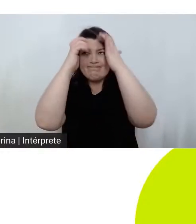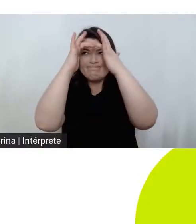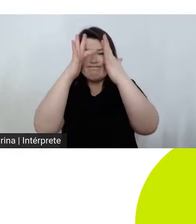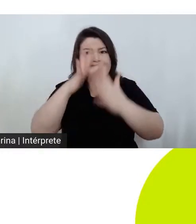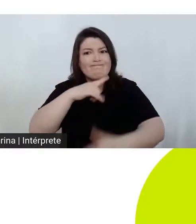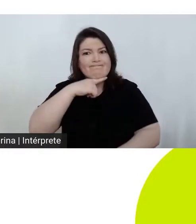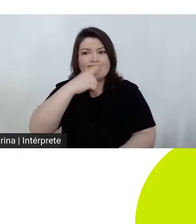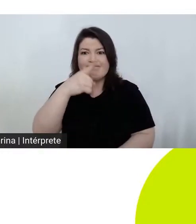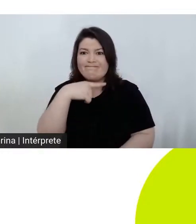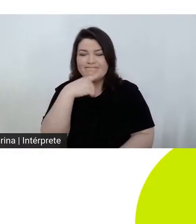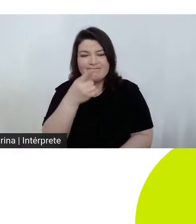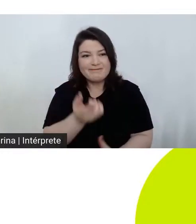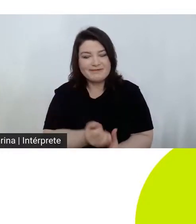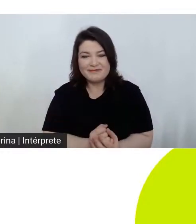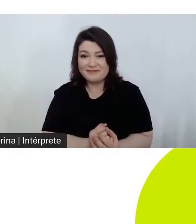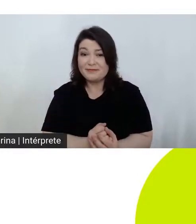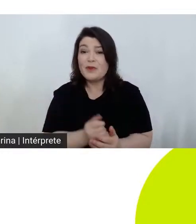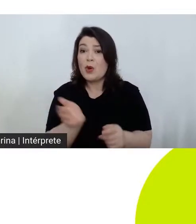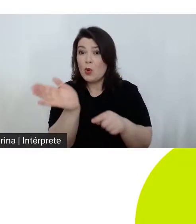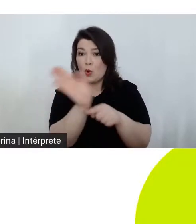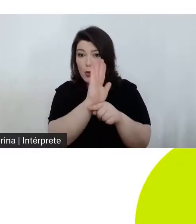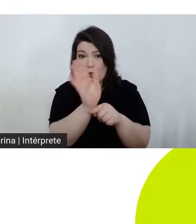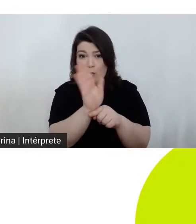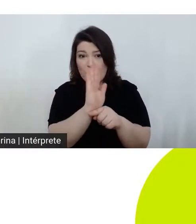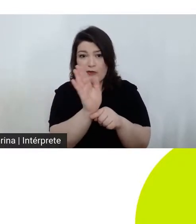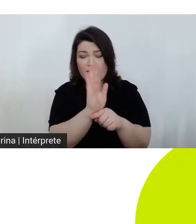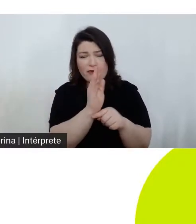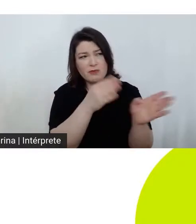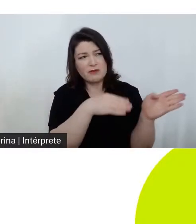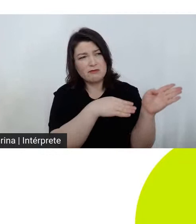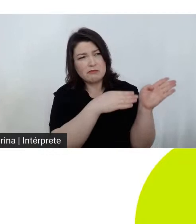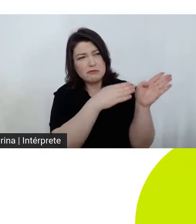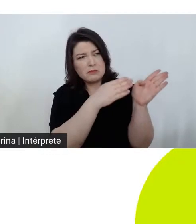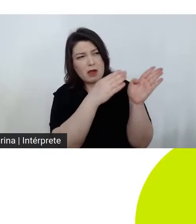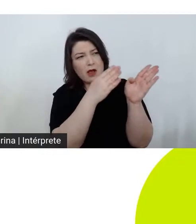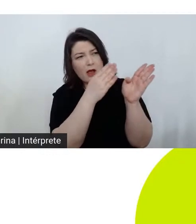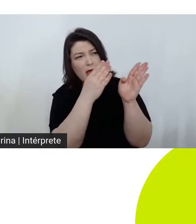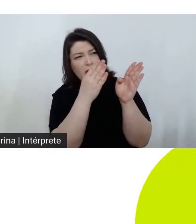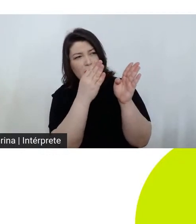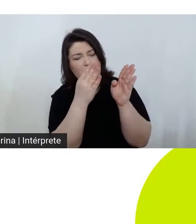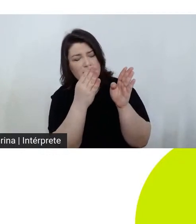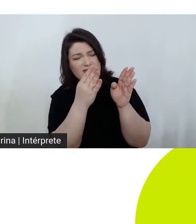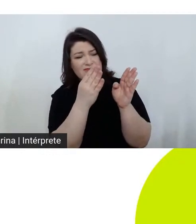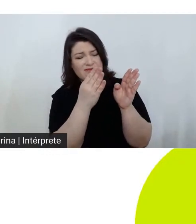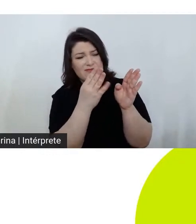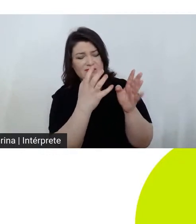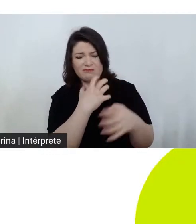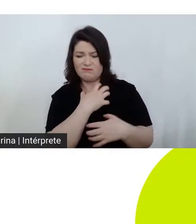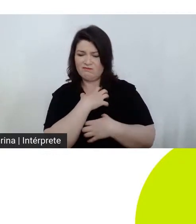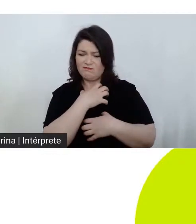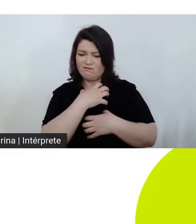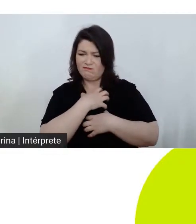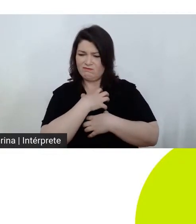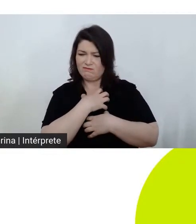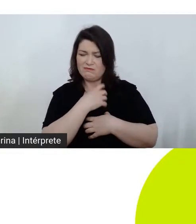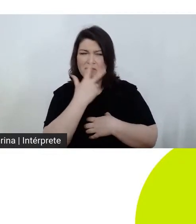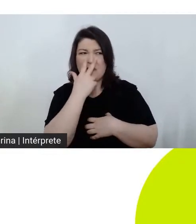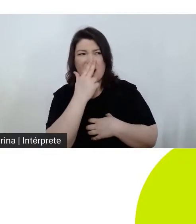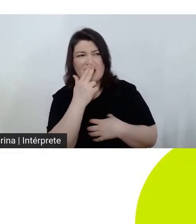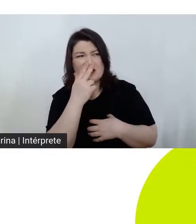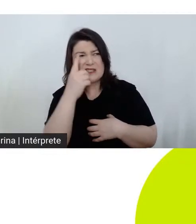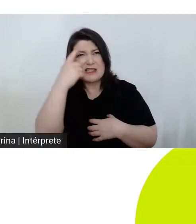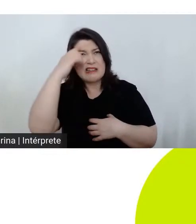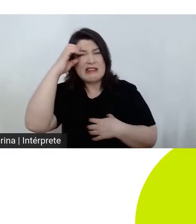longo do filme. O filme não me evocava, não me despertava associação de ideias,